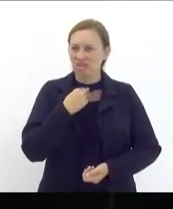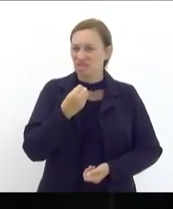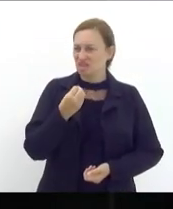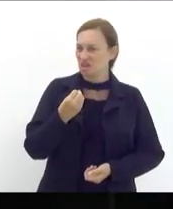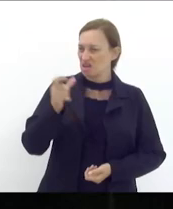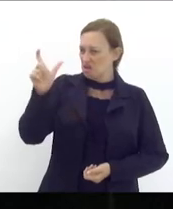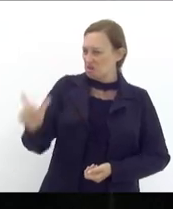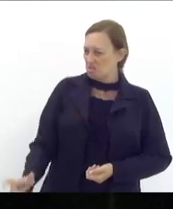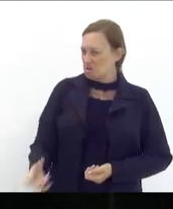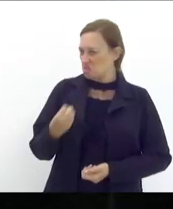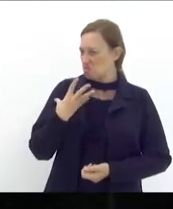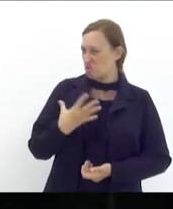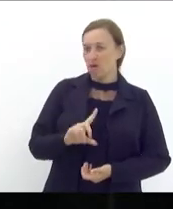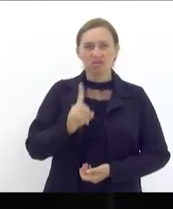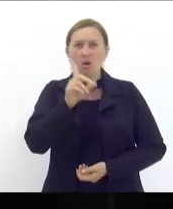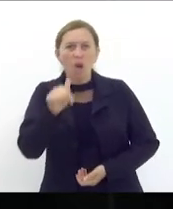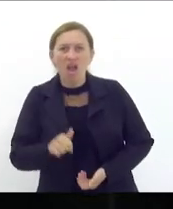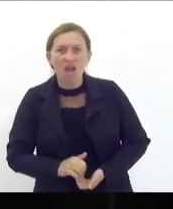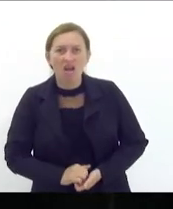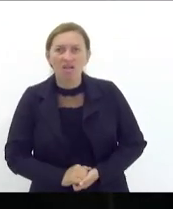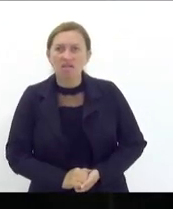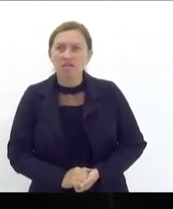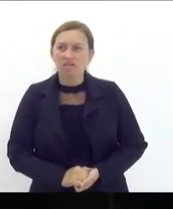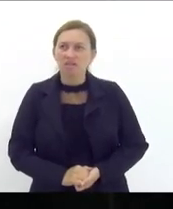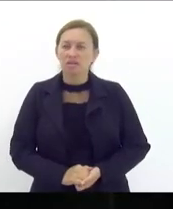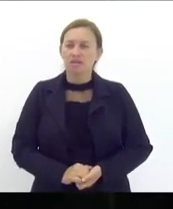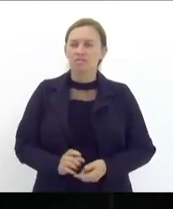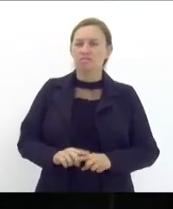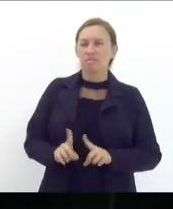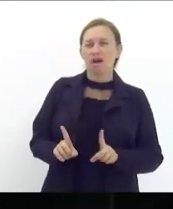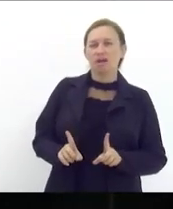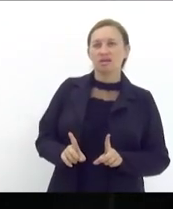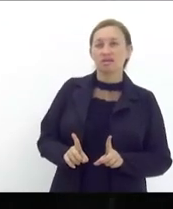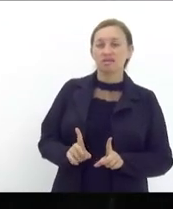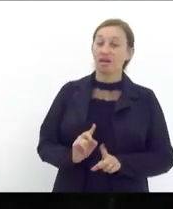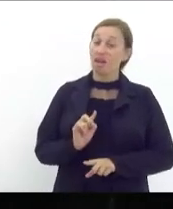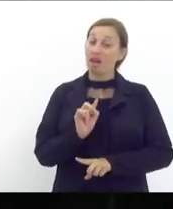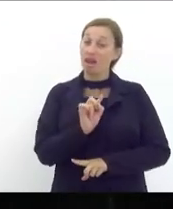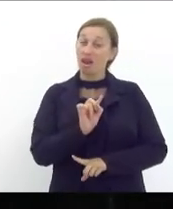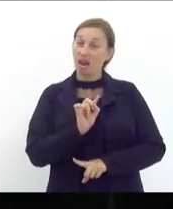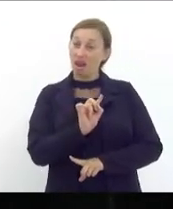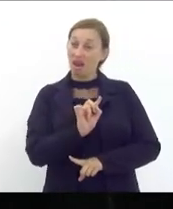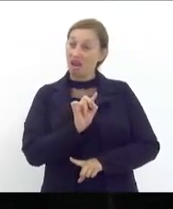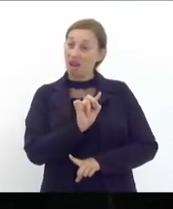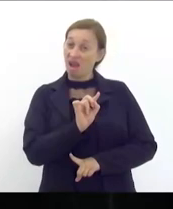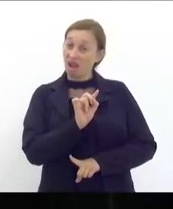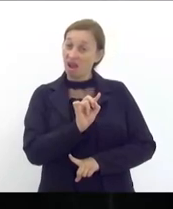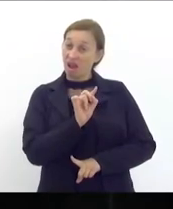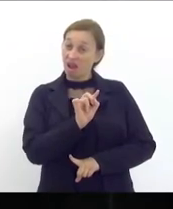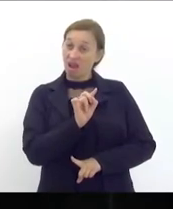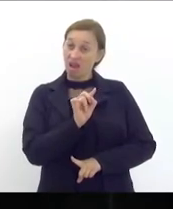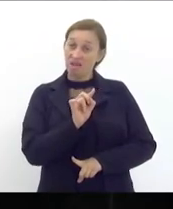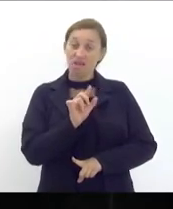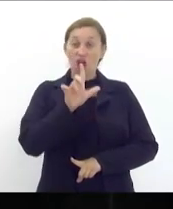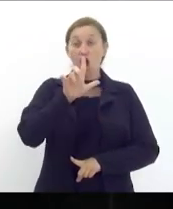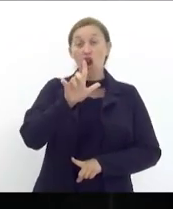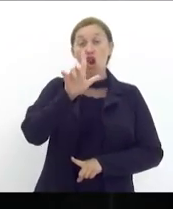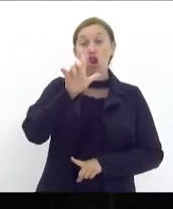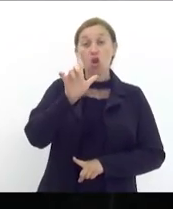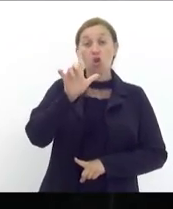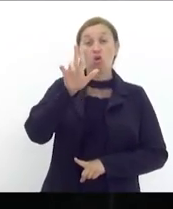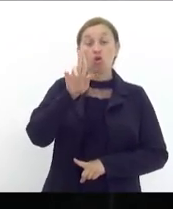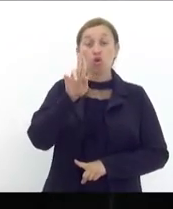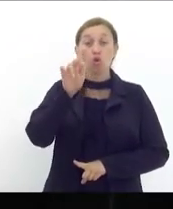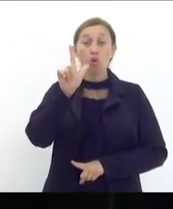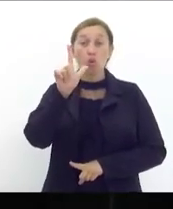e não é mas lá está o camarada Luiz Inácio Lula da